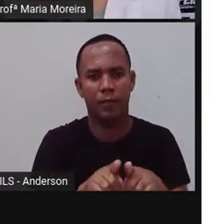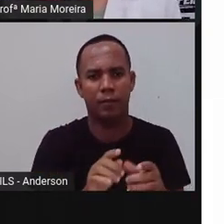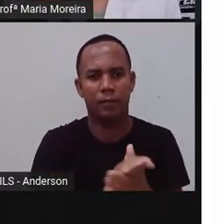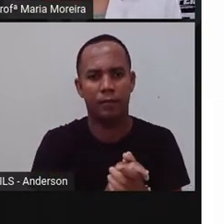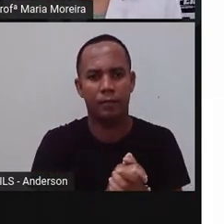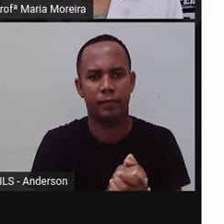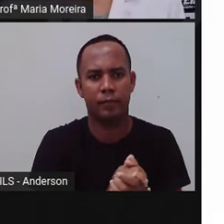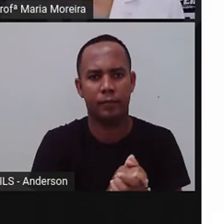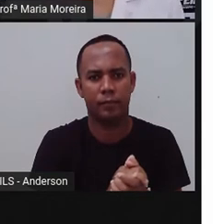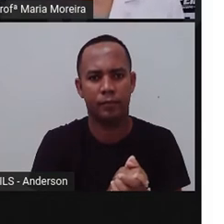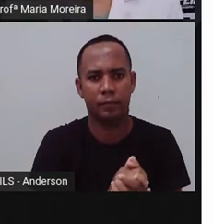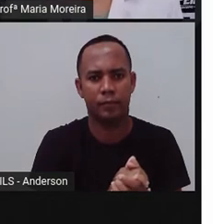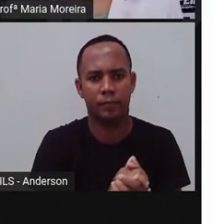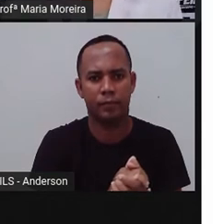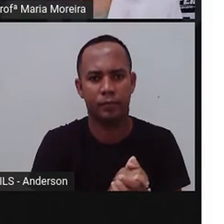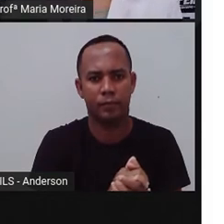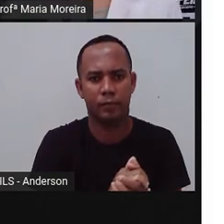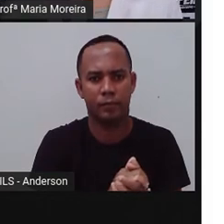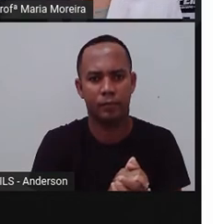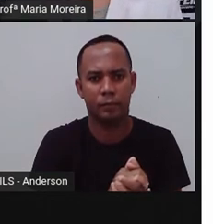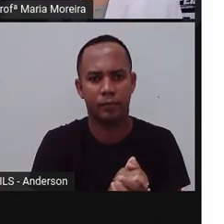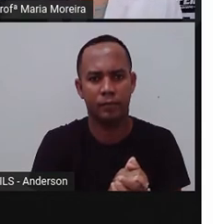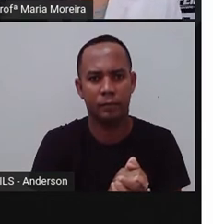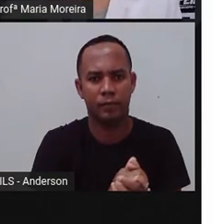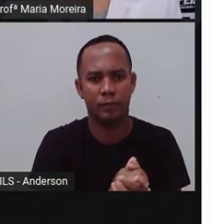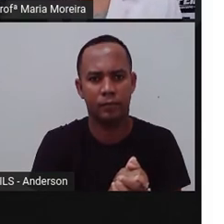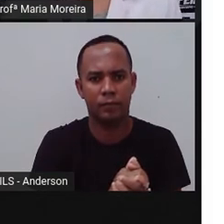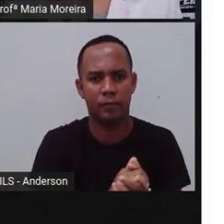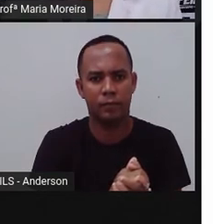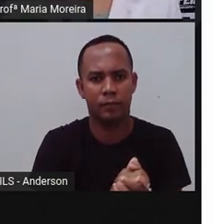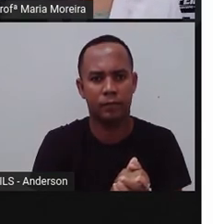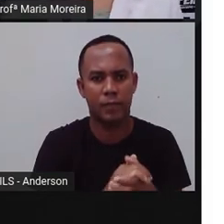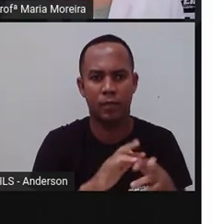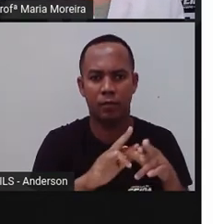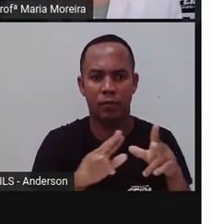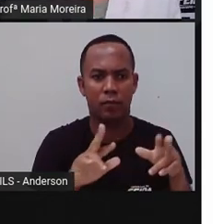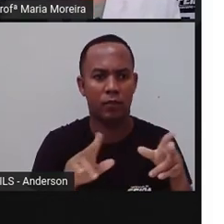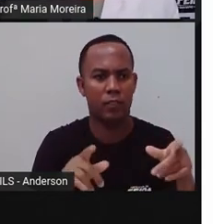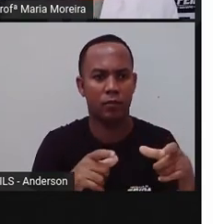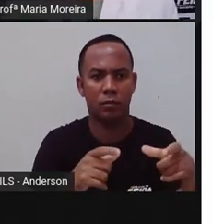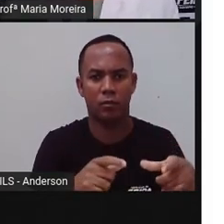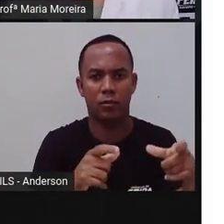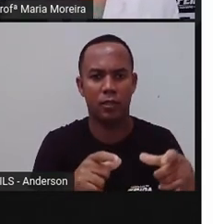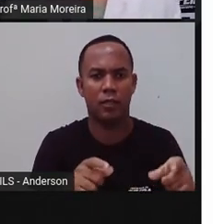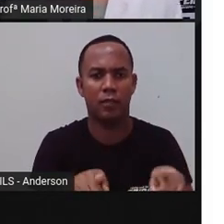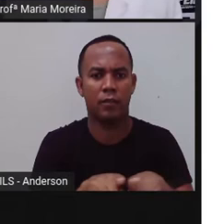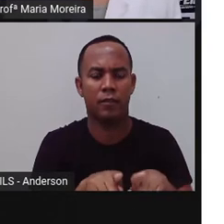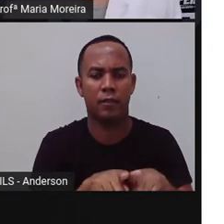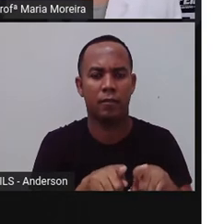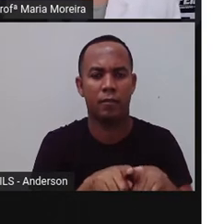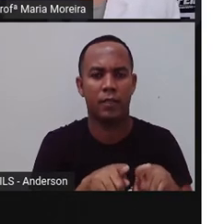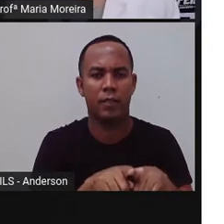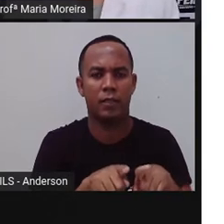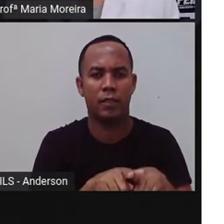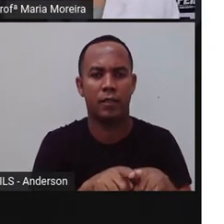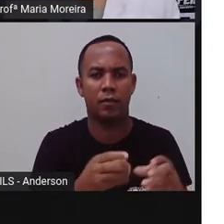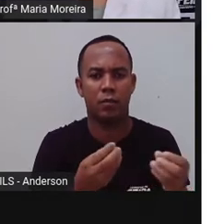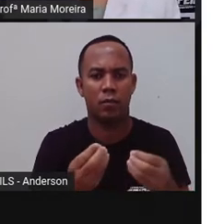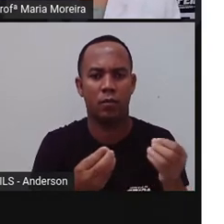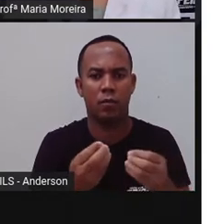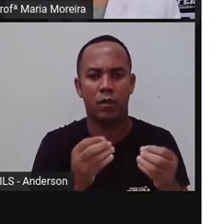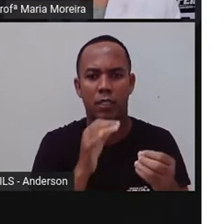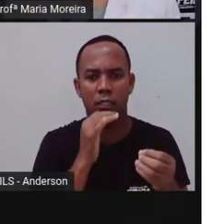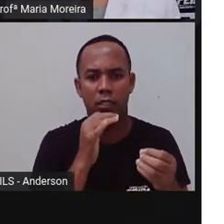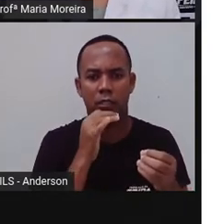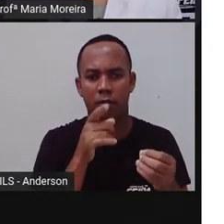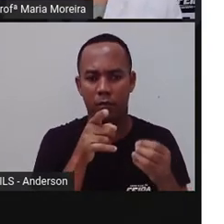pode se divertir na parte de baixo do nosso prédio, em vários lugares, né? E tem também o espaço, né? Entre os prédios, por